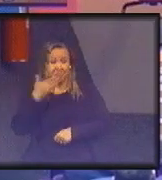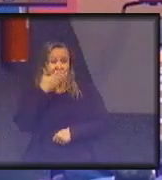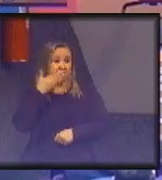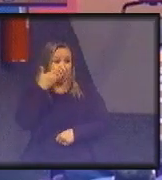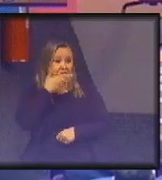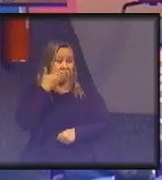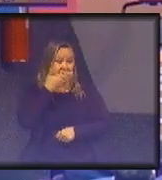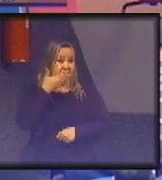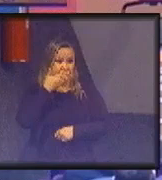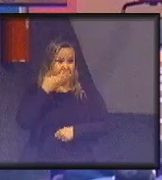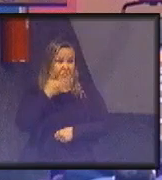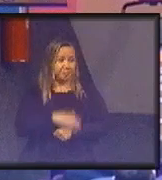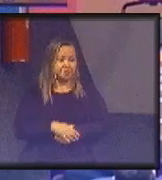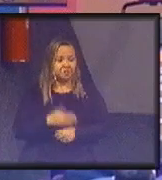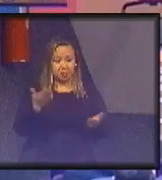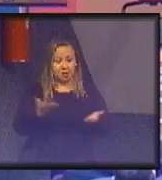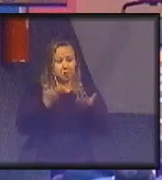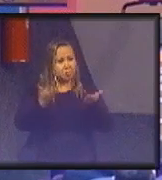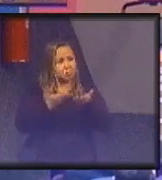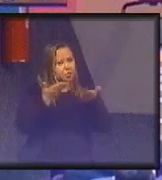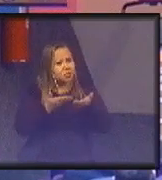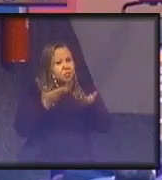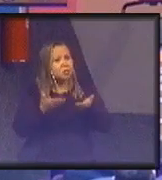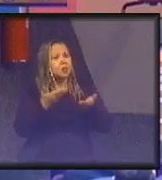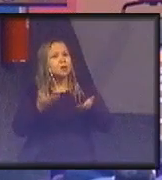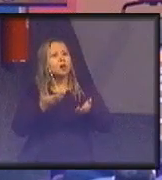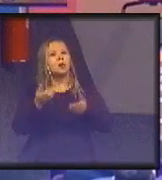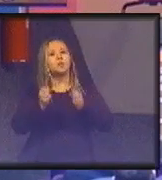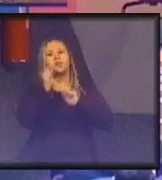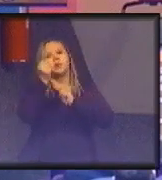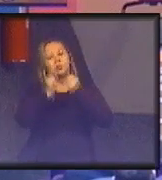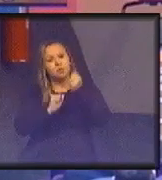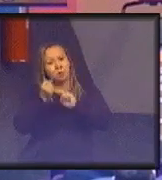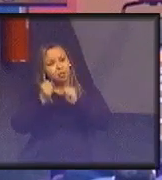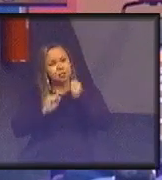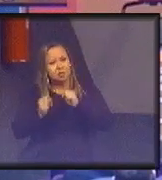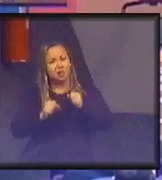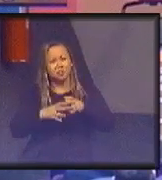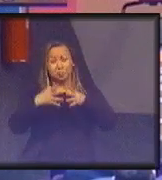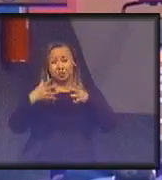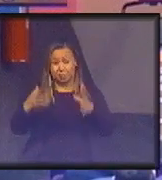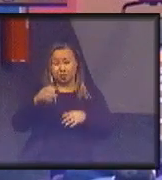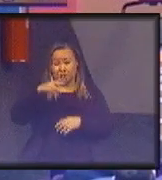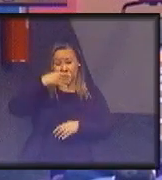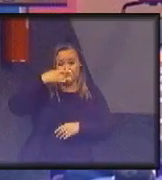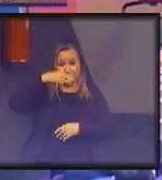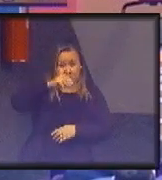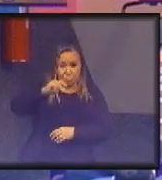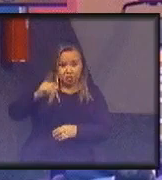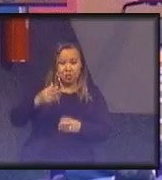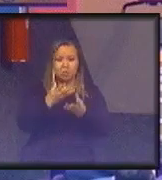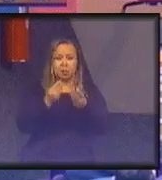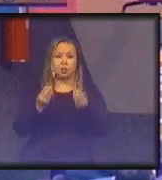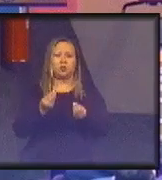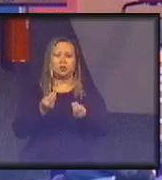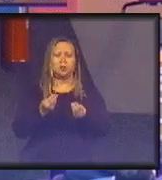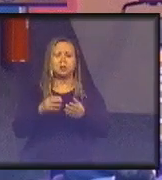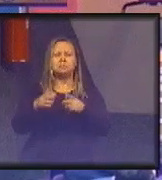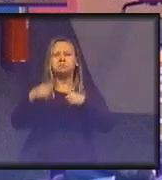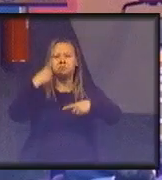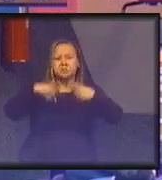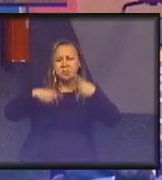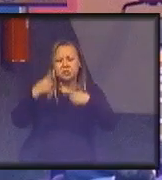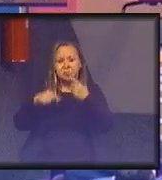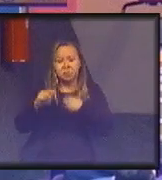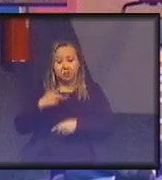se estimula ao industrializado com grande quantidade de sódio, assim por diante. Daí eu fui ter uma discussão sobre